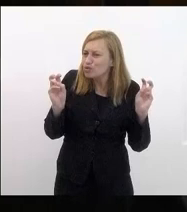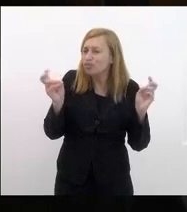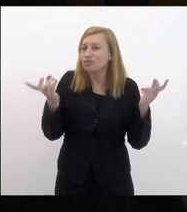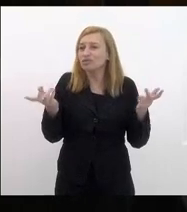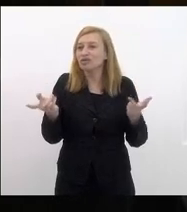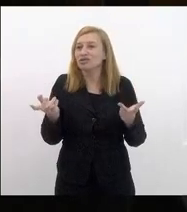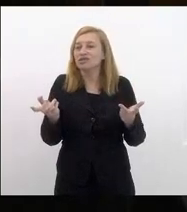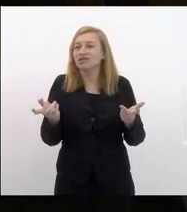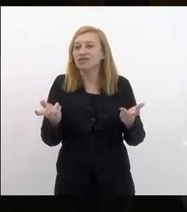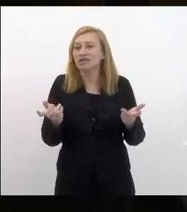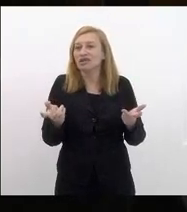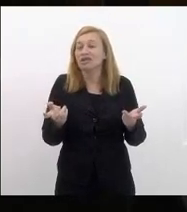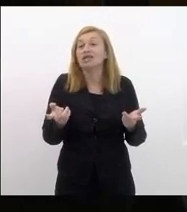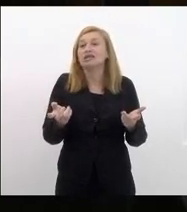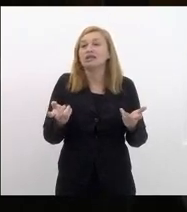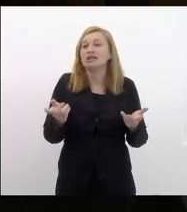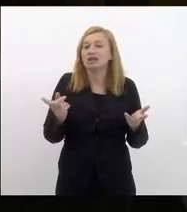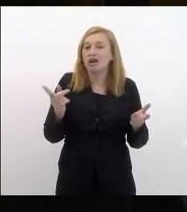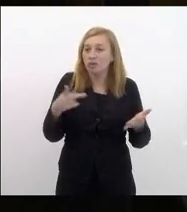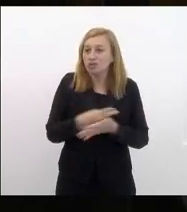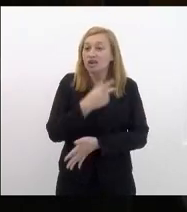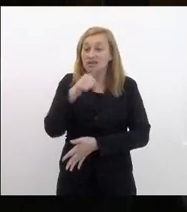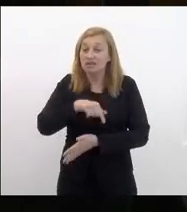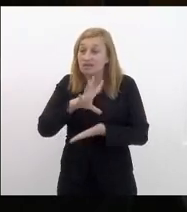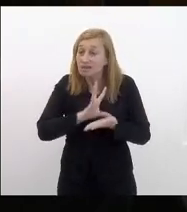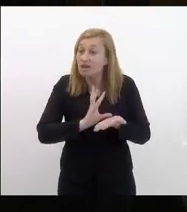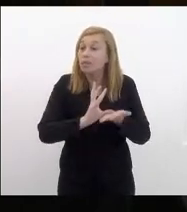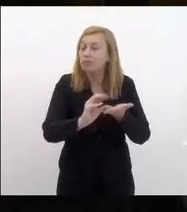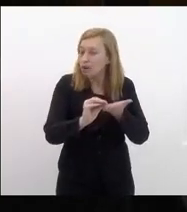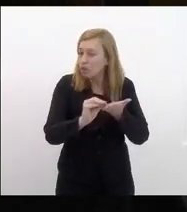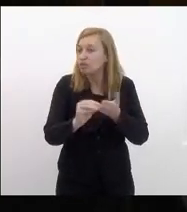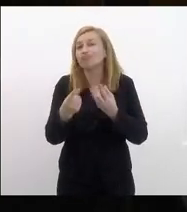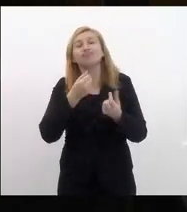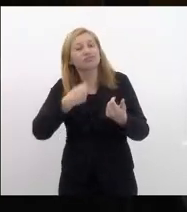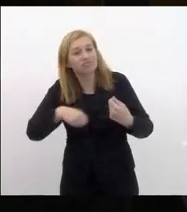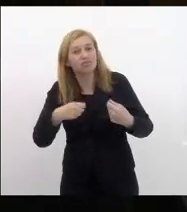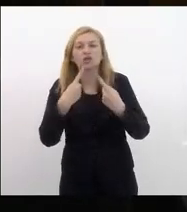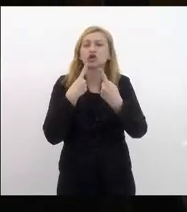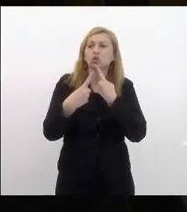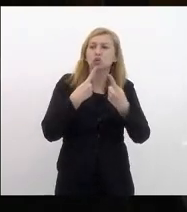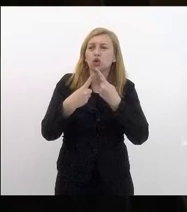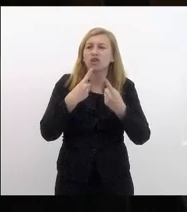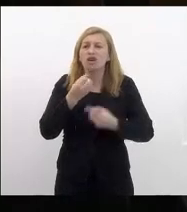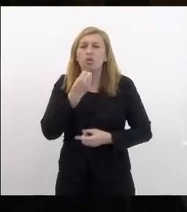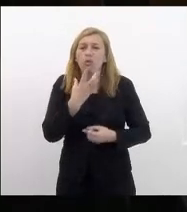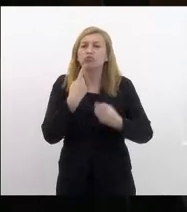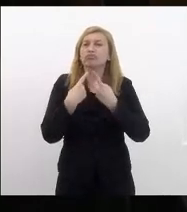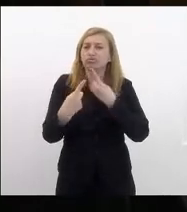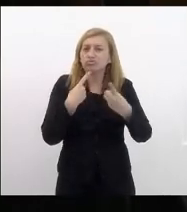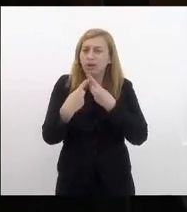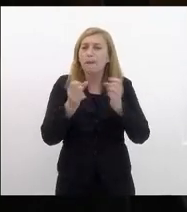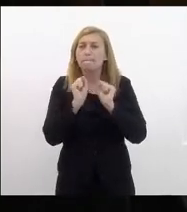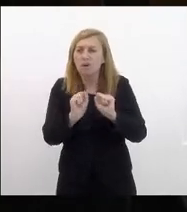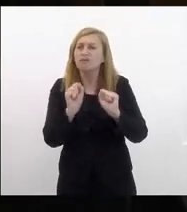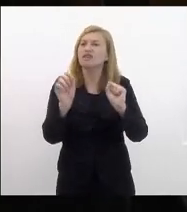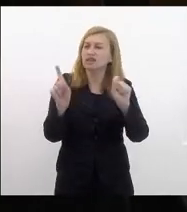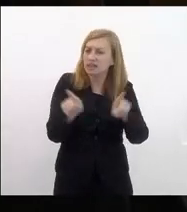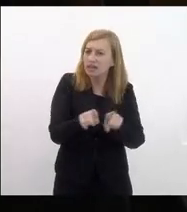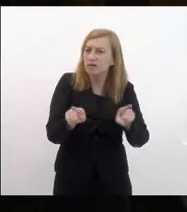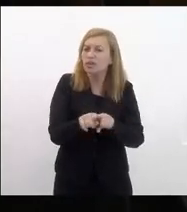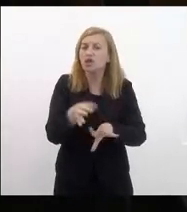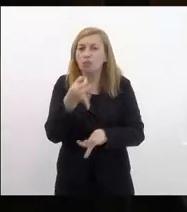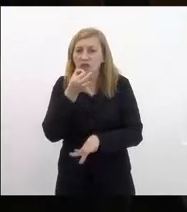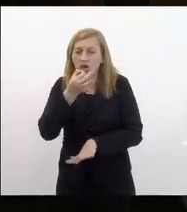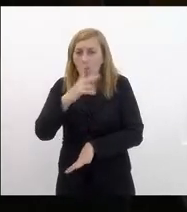que hoje em dia se encontram aqui na pauta que a gente precisa tá debatendo pra fazer o bom debate pra que a gente possa realmente formar juízo de